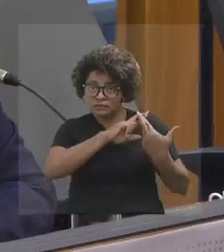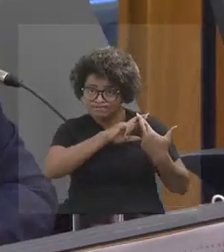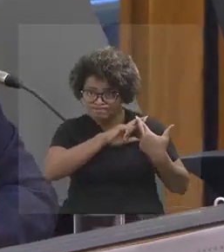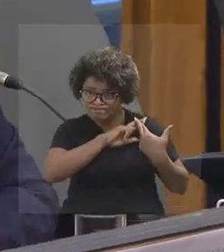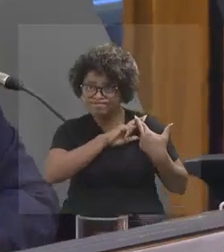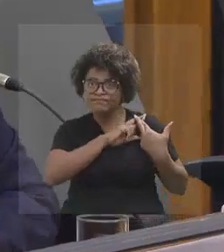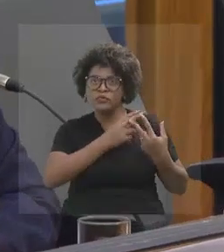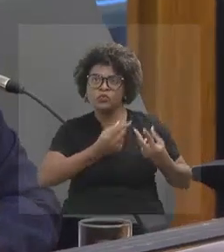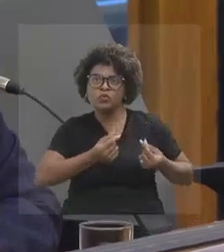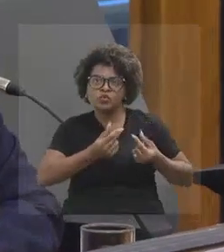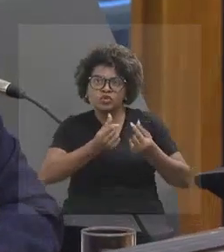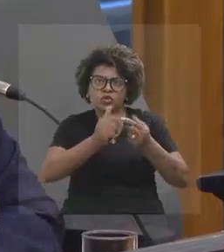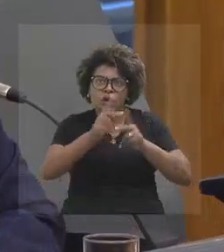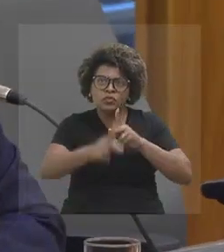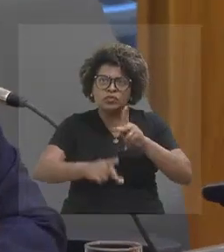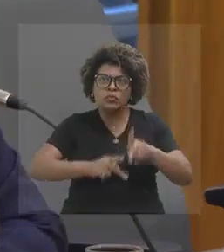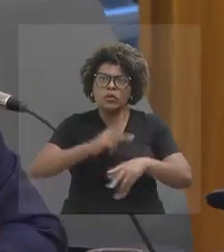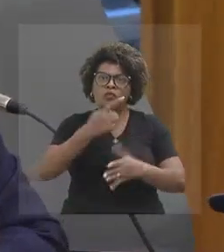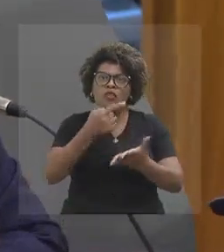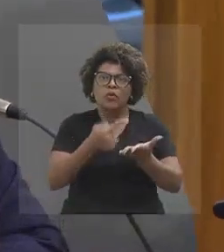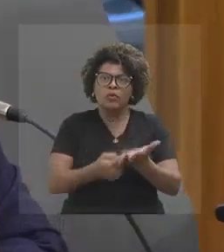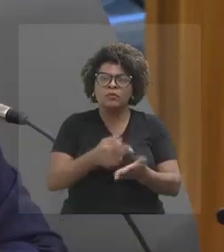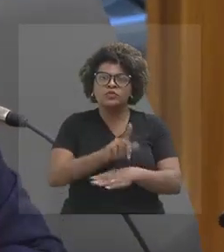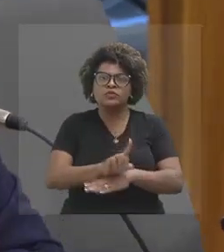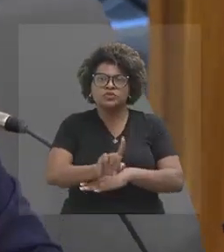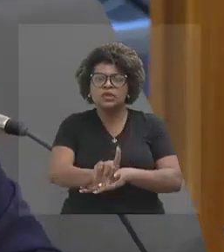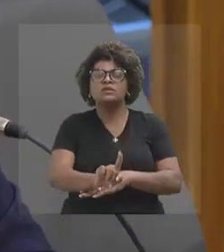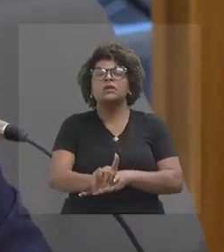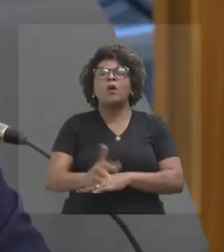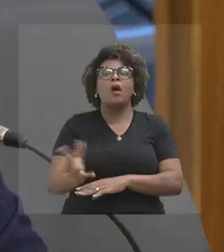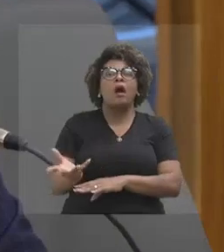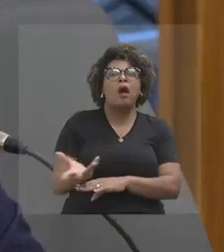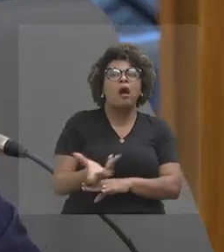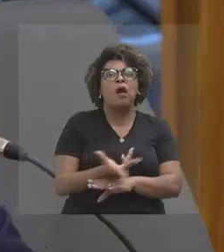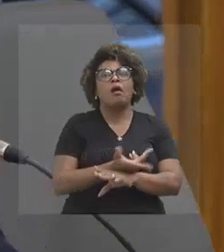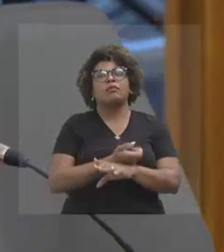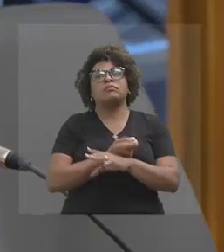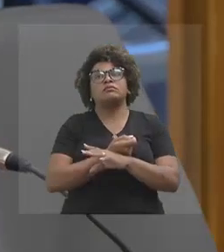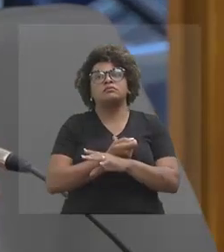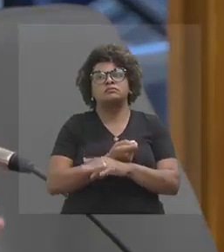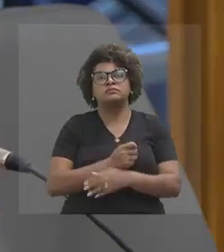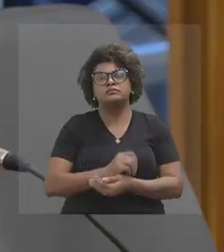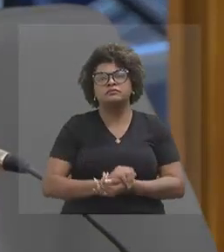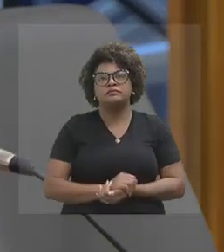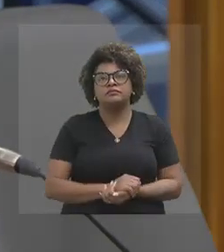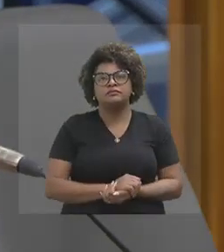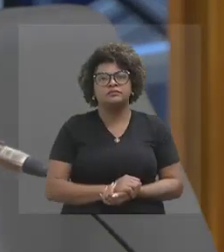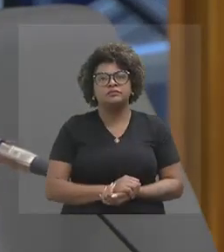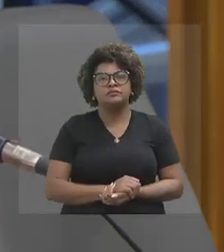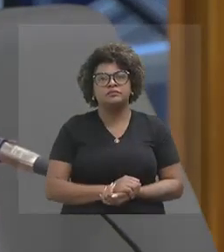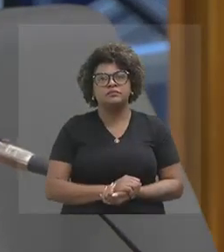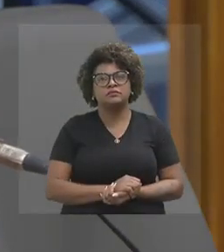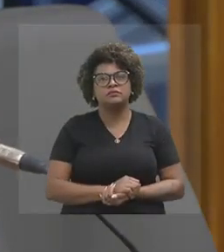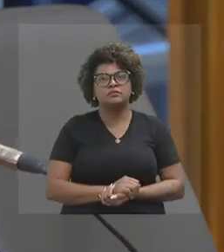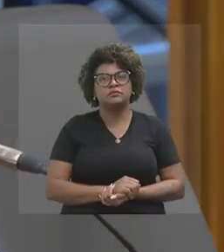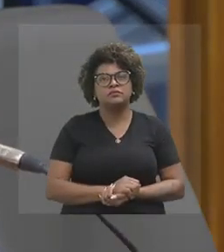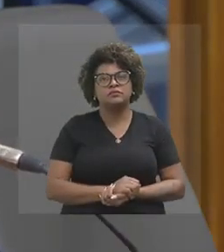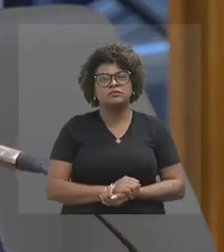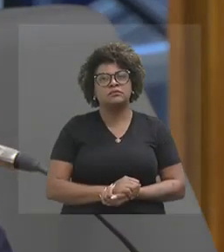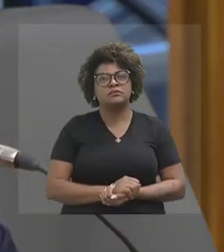público, muito compromisso, muita gestão, muita eficiência. e temos mesmo